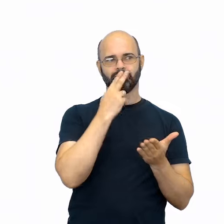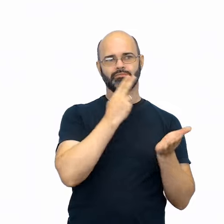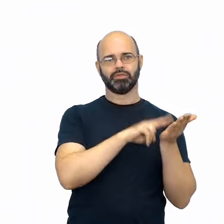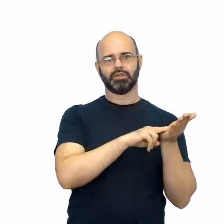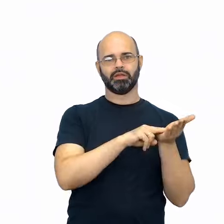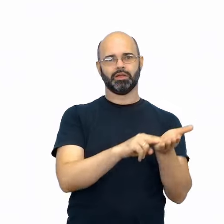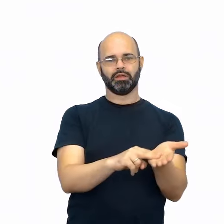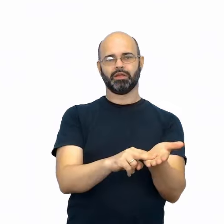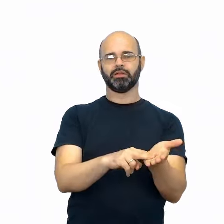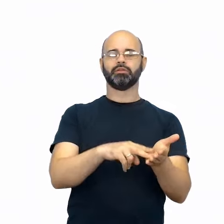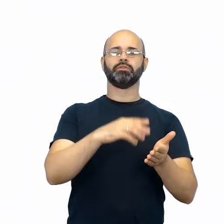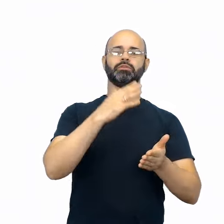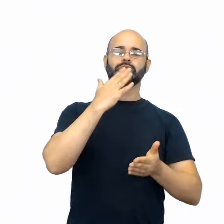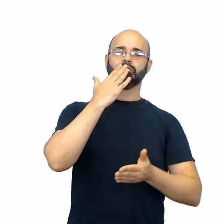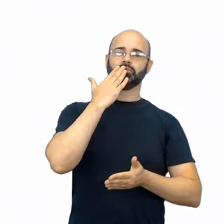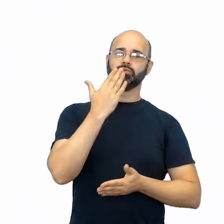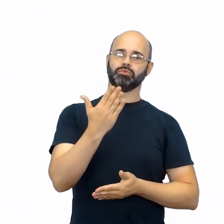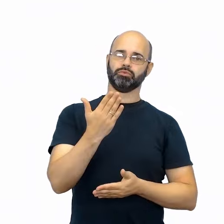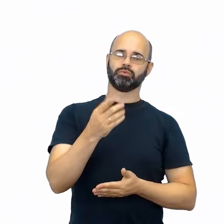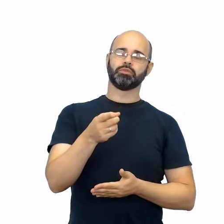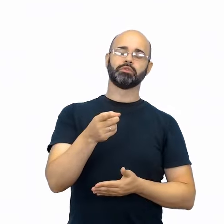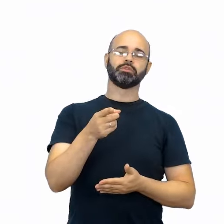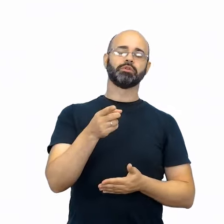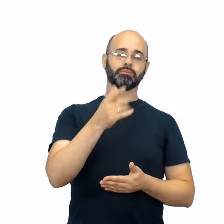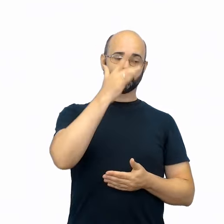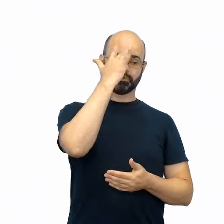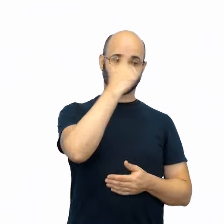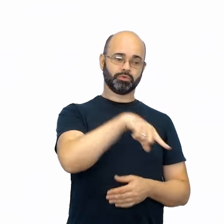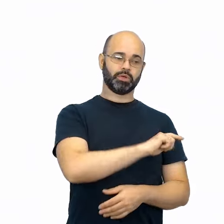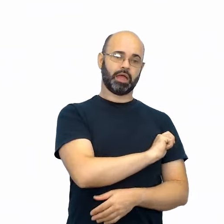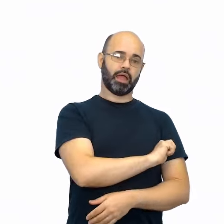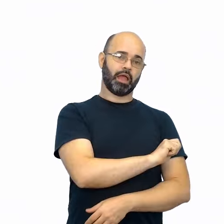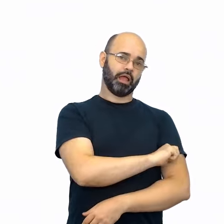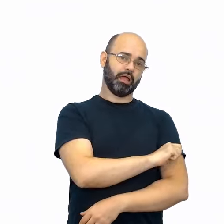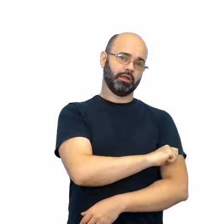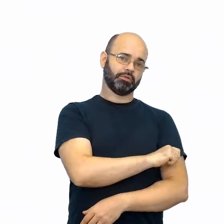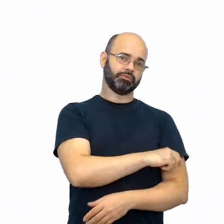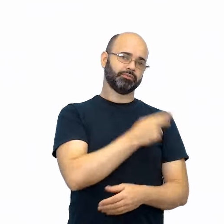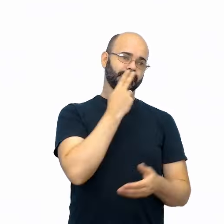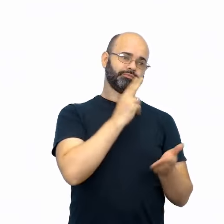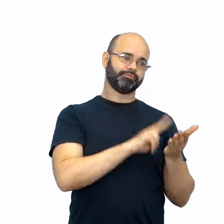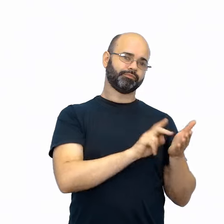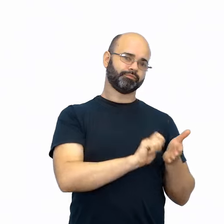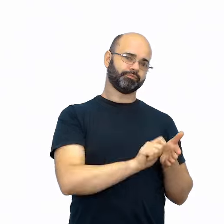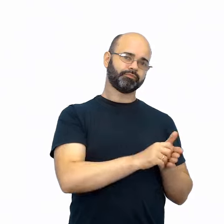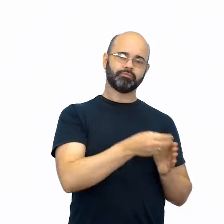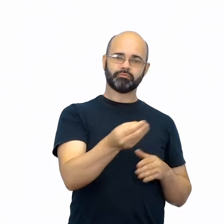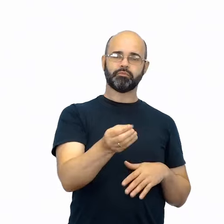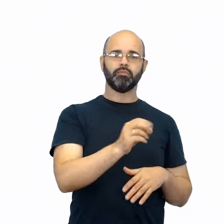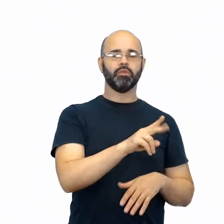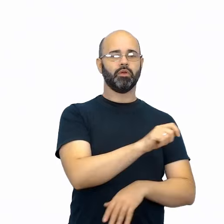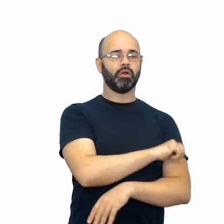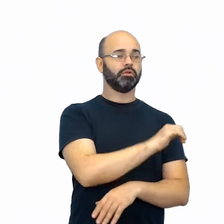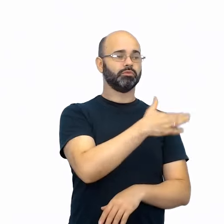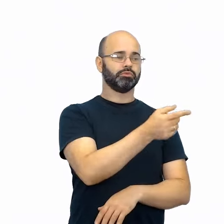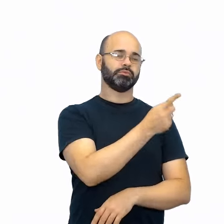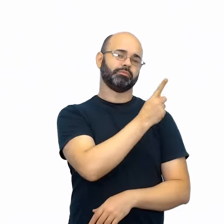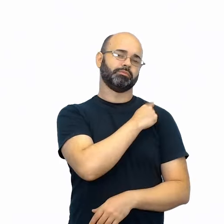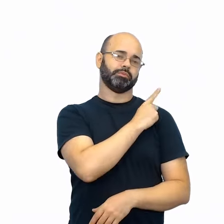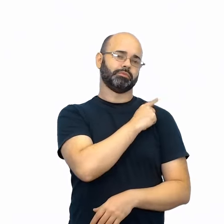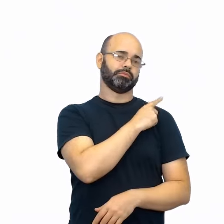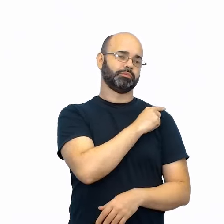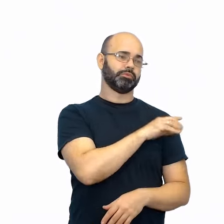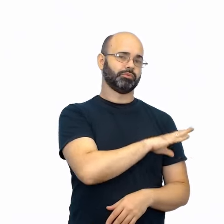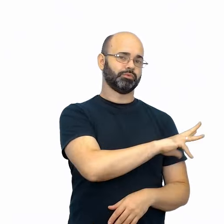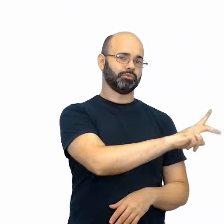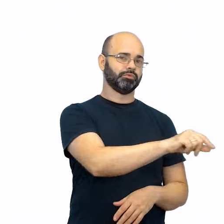de solicitação escrita pelos estudantes ou os colegas das outras salas do primeiro ano que